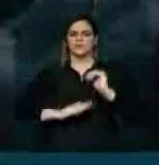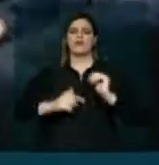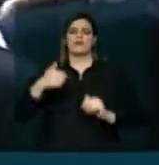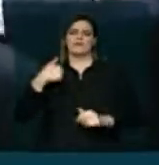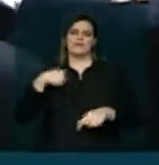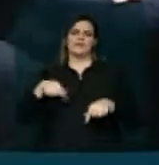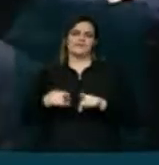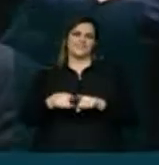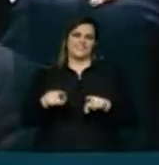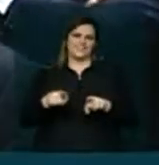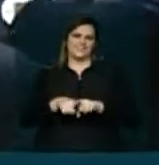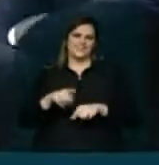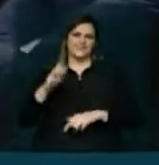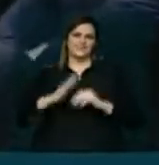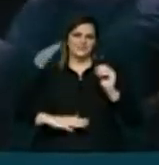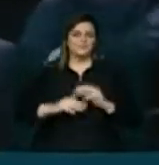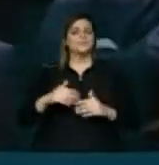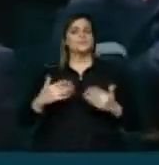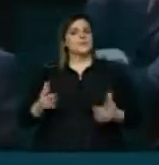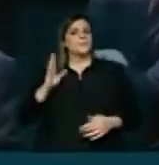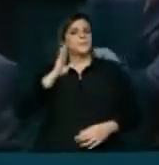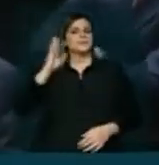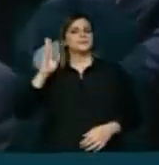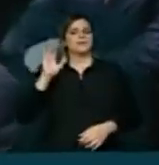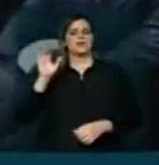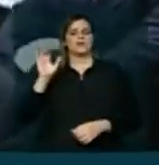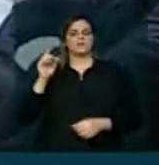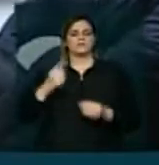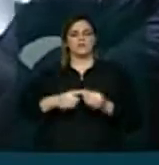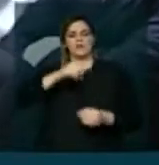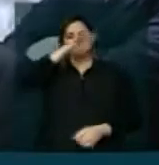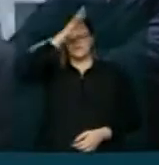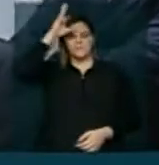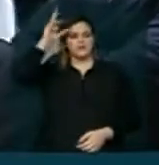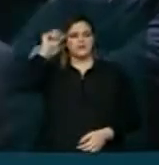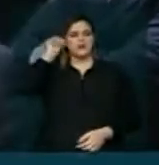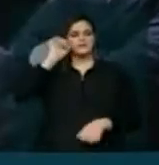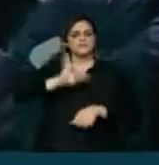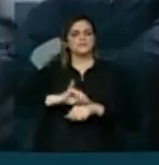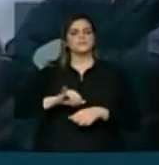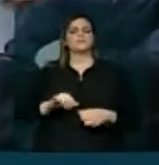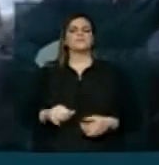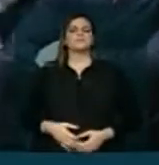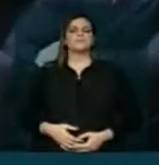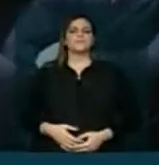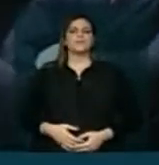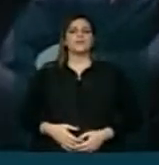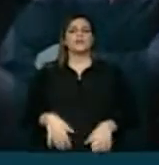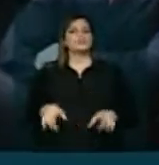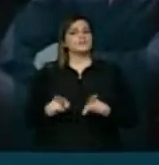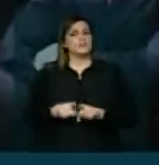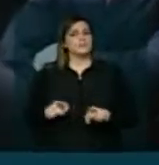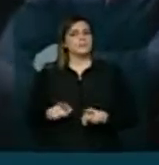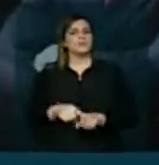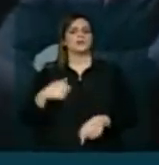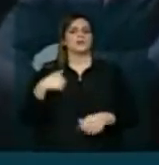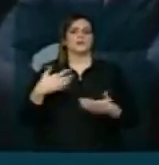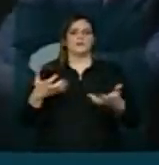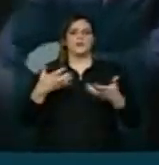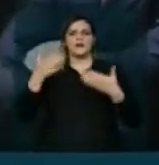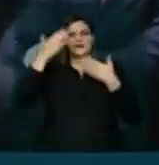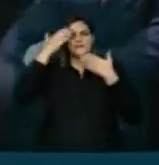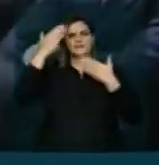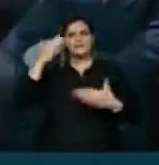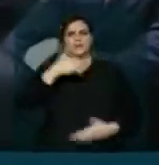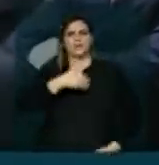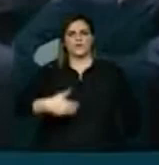faço parte, principalmente a minha cidade de Manaus, do estado do Amazonas. Como também, senhora presidenta, eu quero agradecer ao